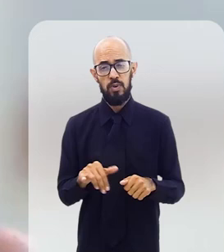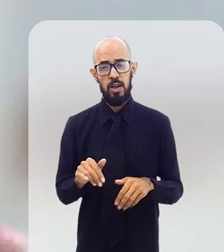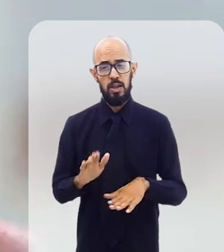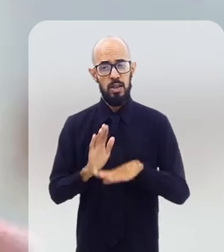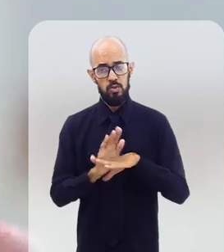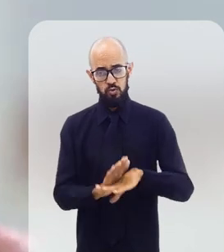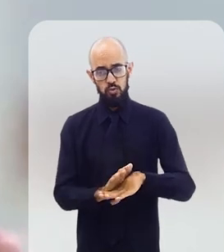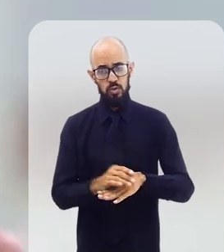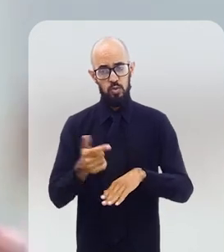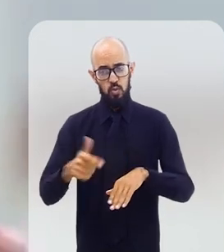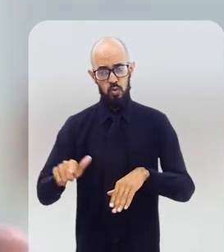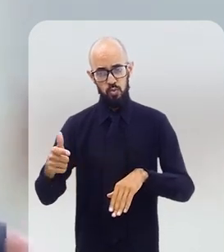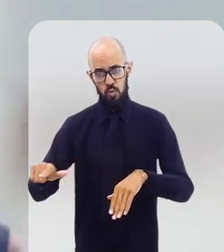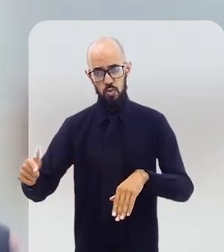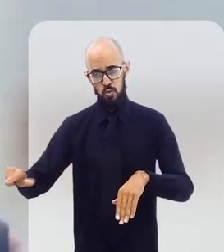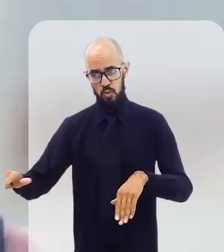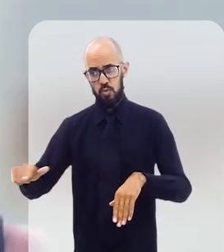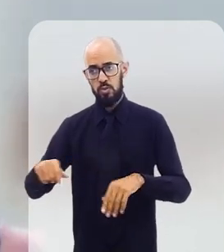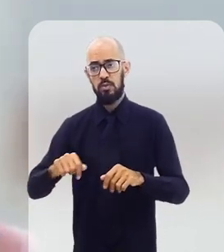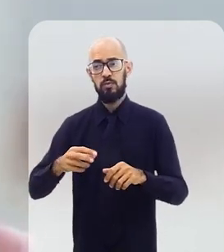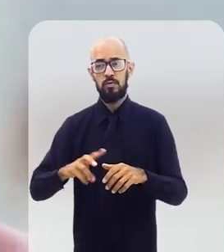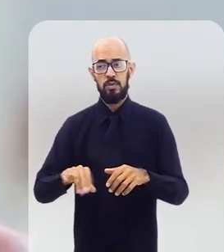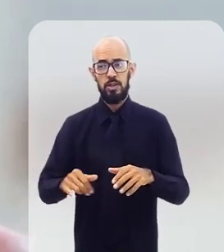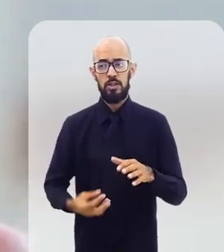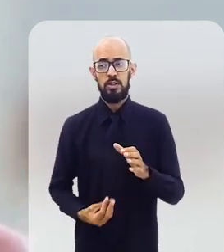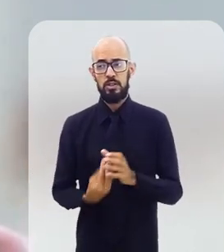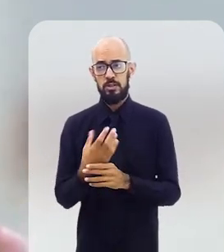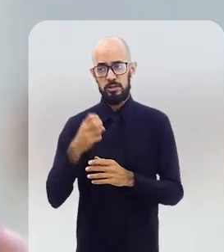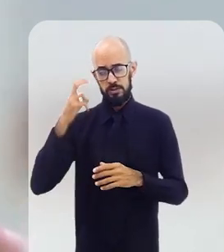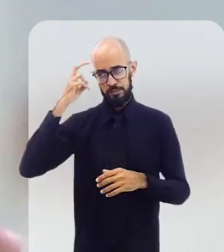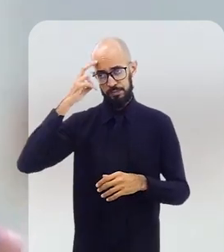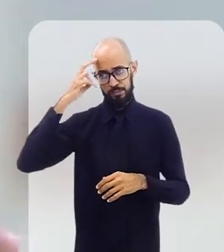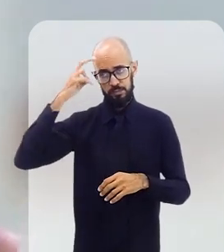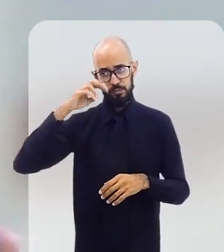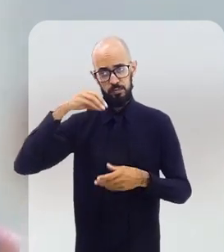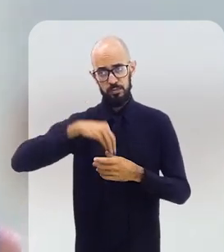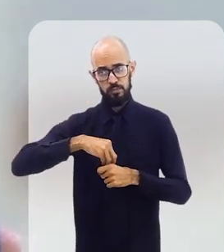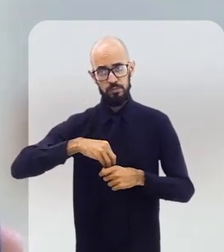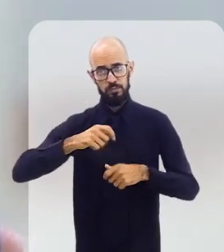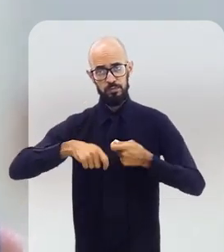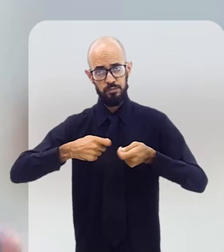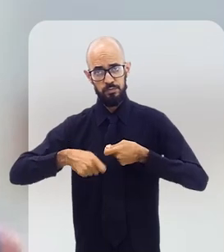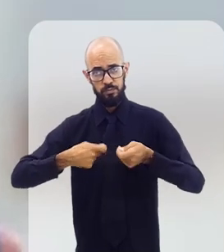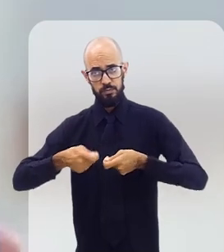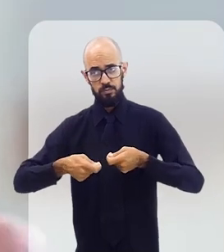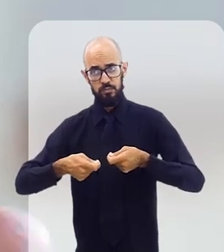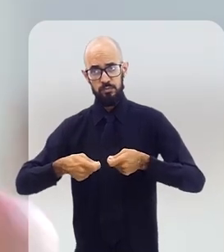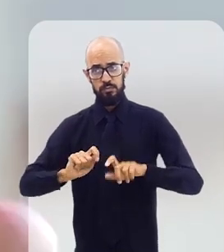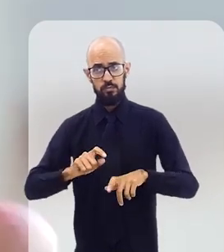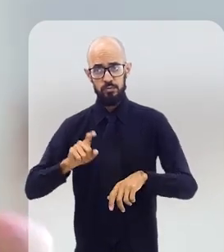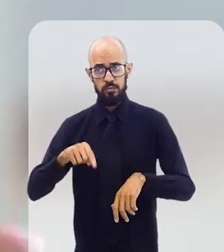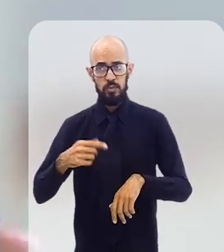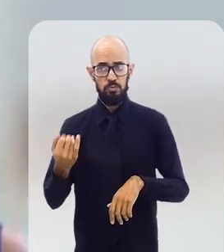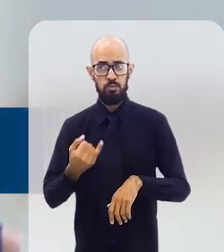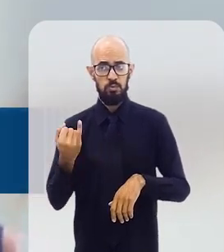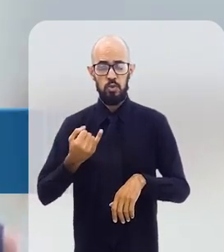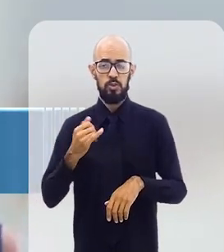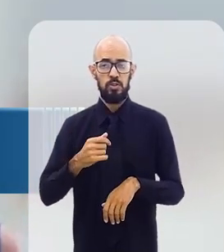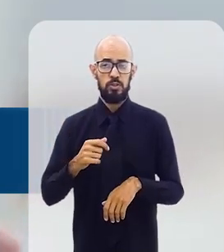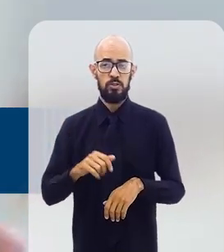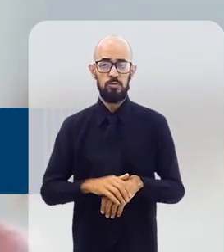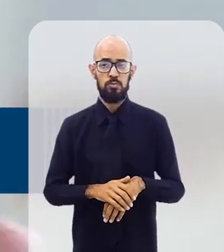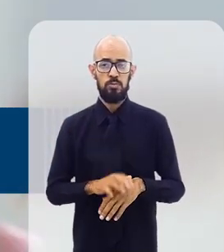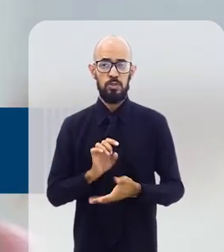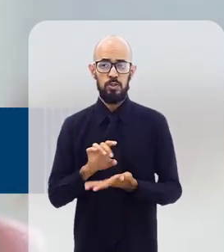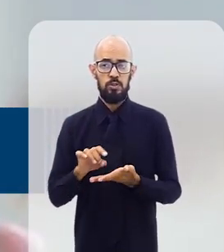coisa vai beneficiando a outra, né? Então, ele vai criando essa cultura dentro do pequeno negócio de que é importante para ele,